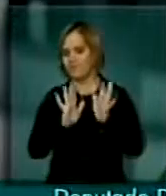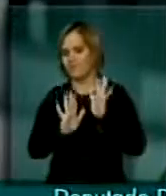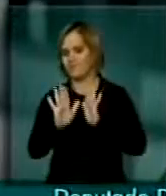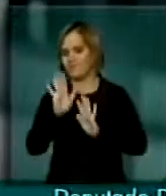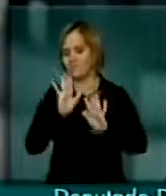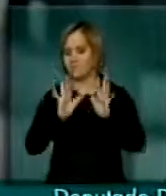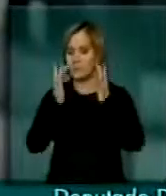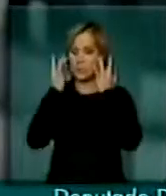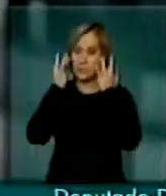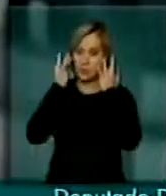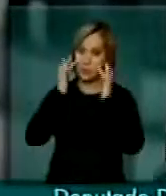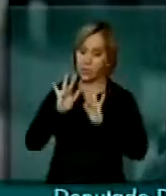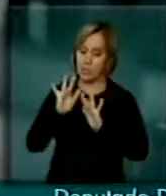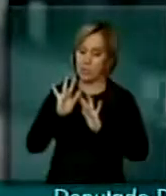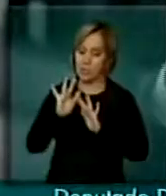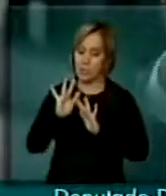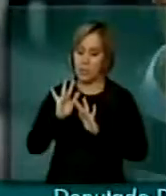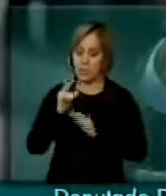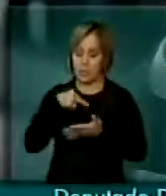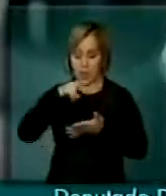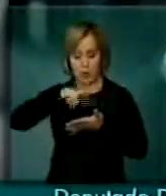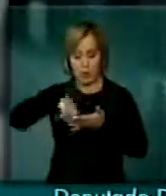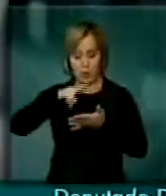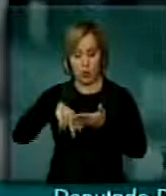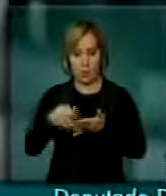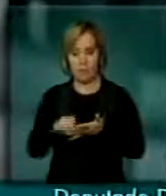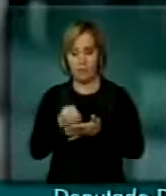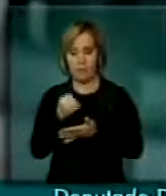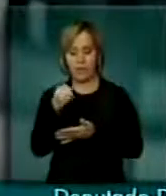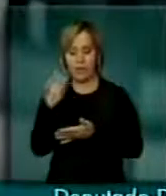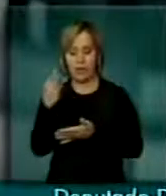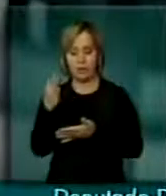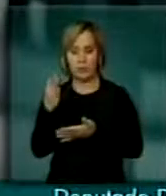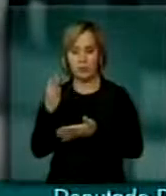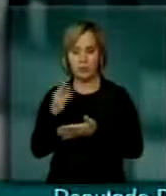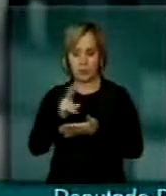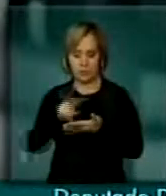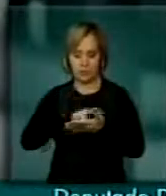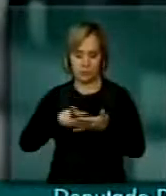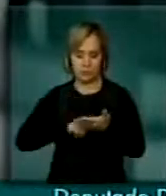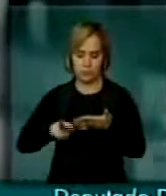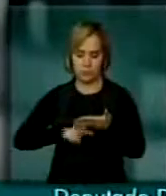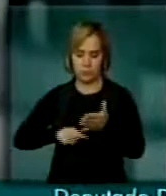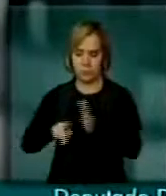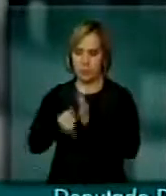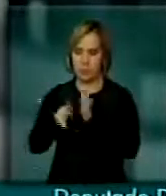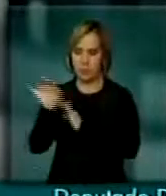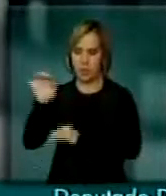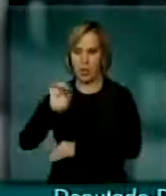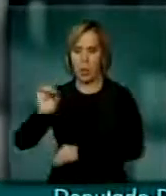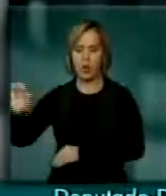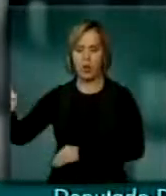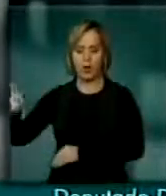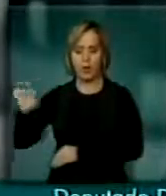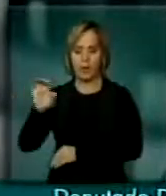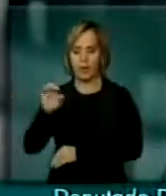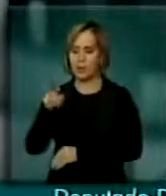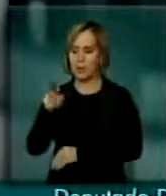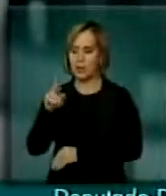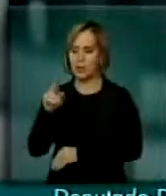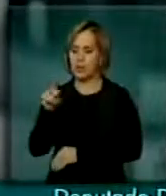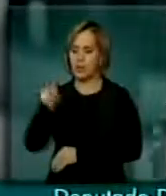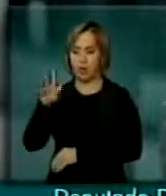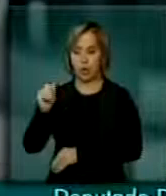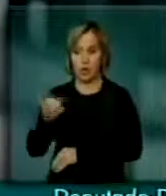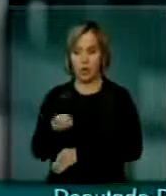Países europeus, artigos que eu li, ter que ler os seus artigos, a senhora vai me recomendar, para fazer o comparativo. Muitos países